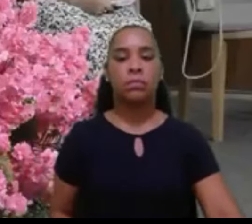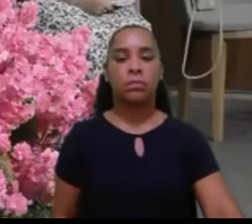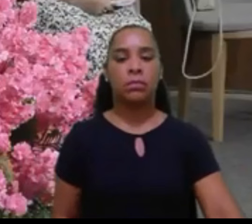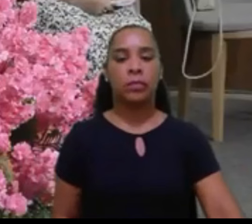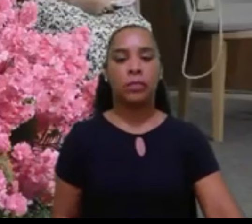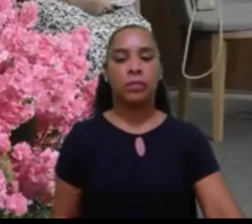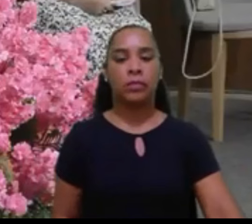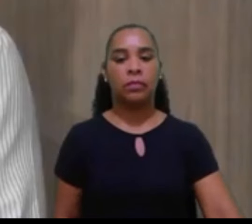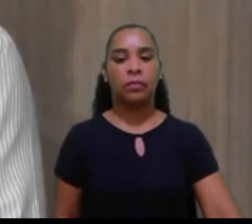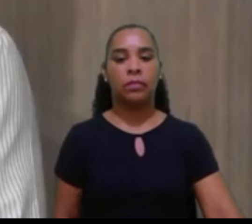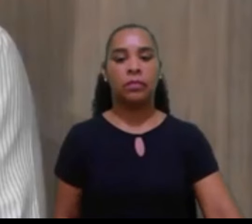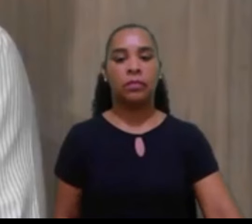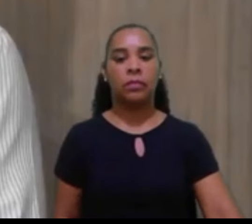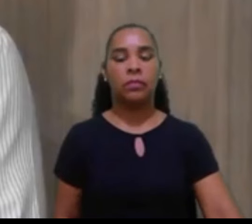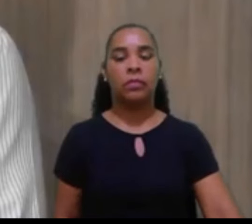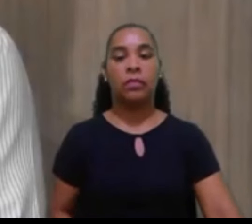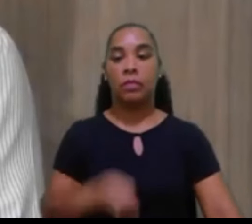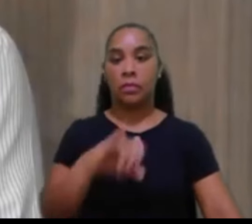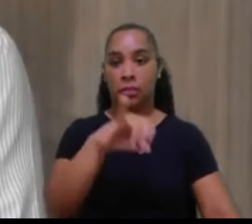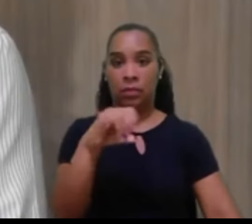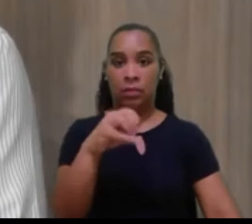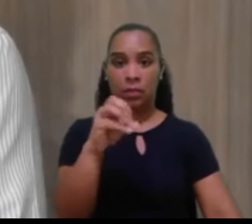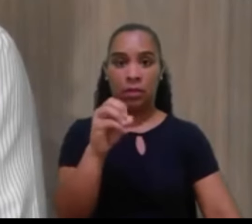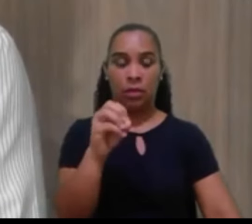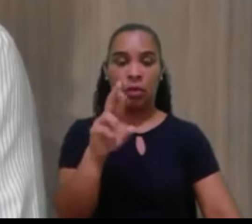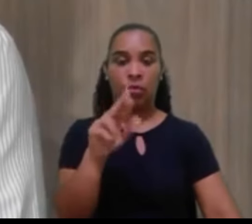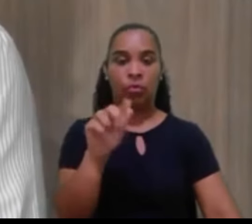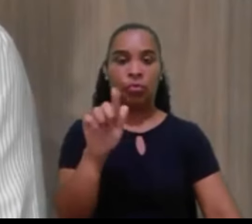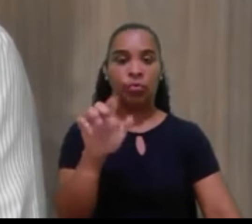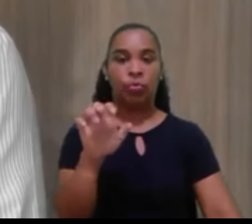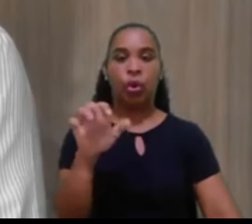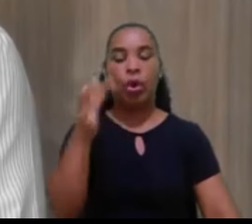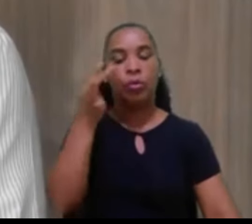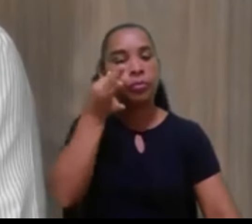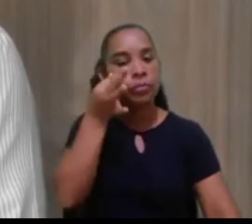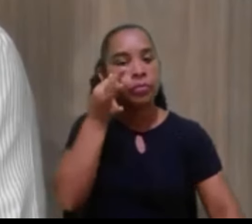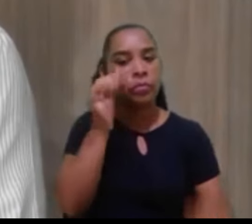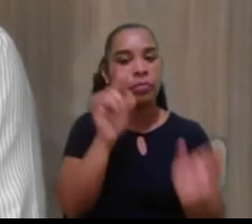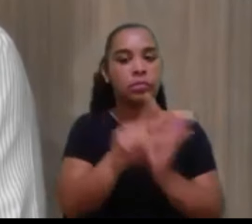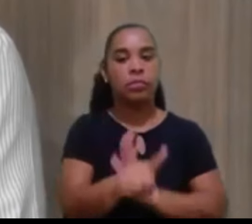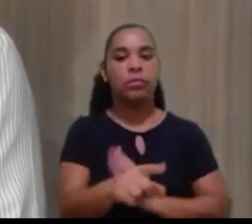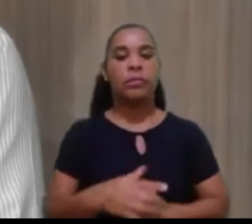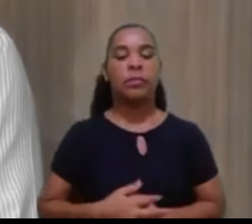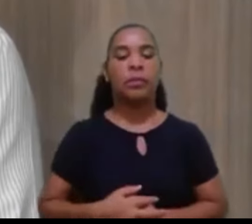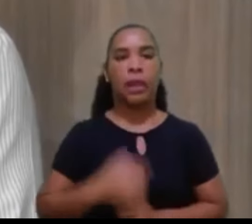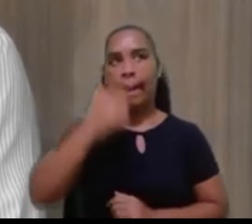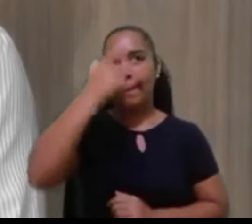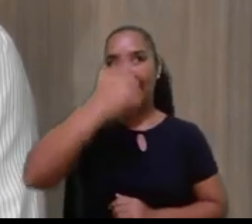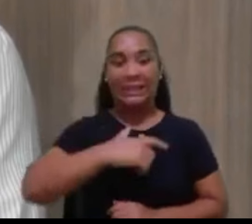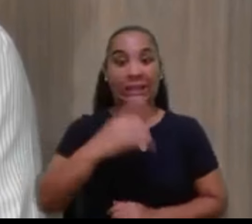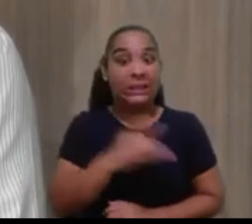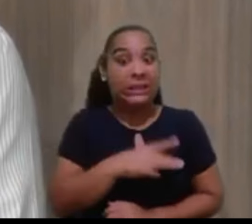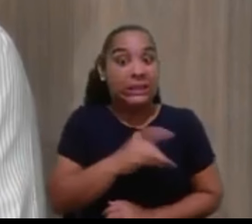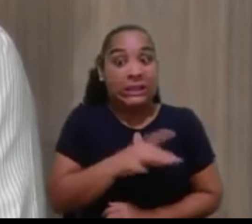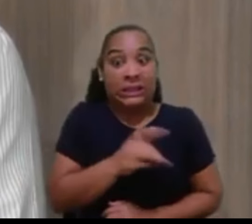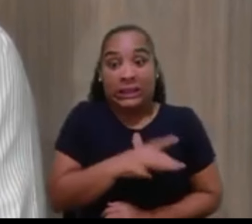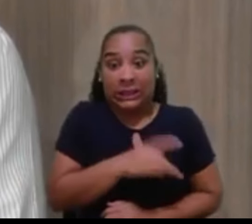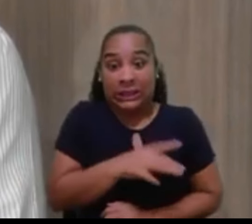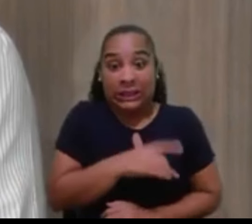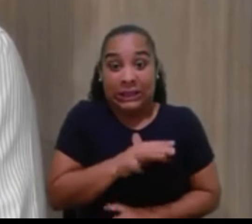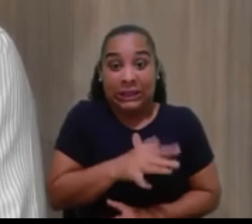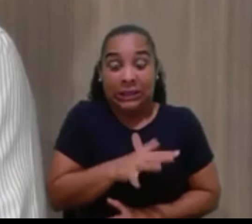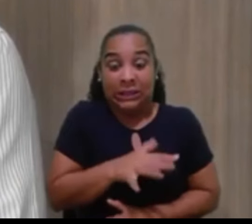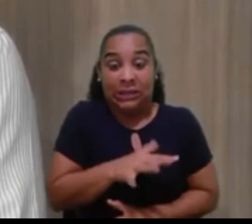Divaldo, uma pergunta de Jorge, presencial. A pessoa que apresenta muito medo, ficando